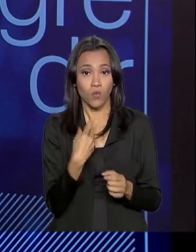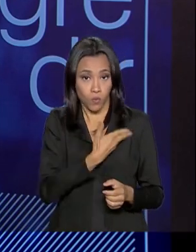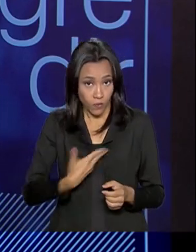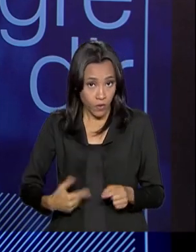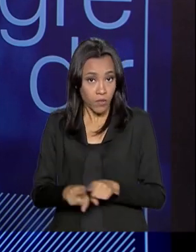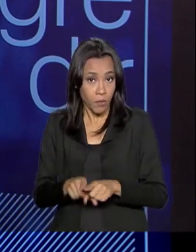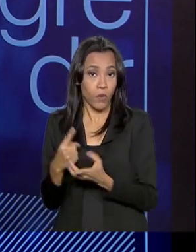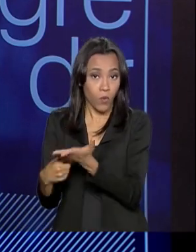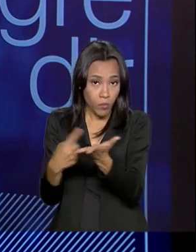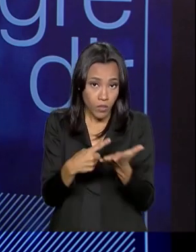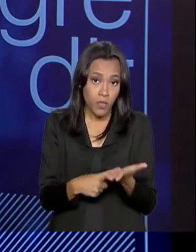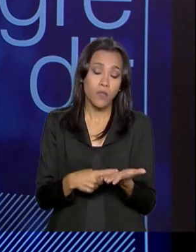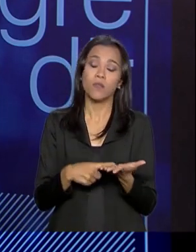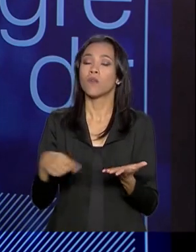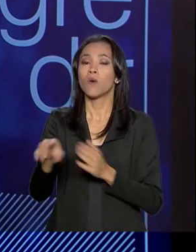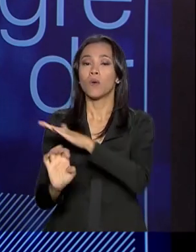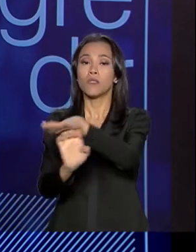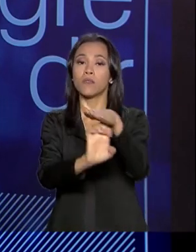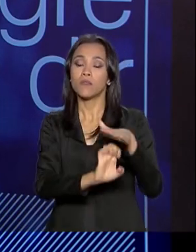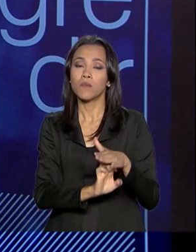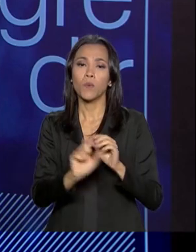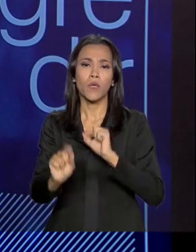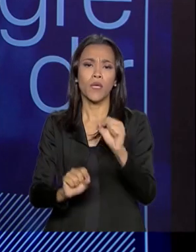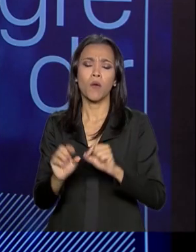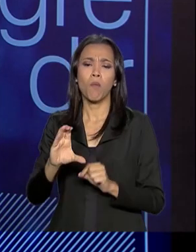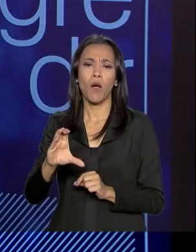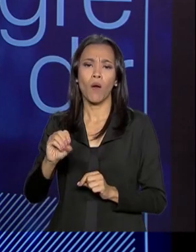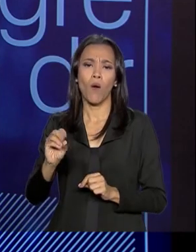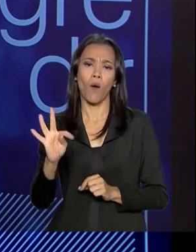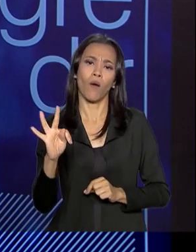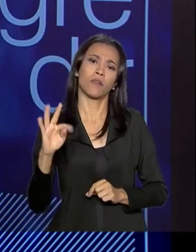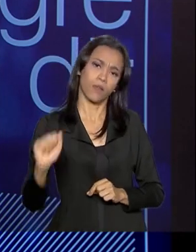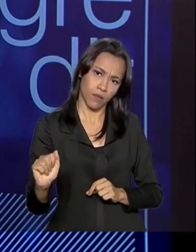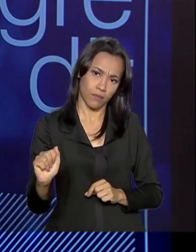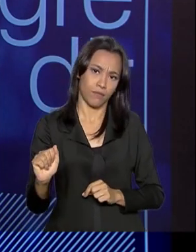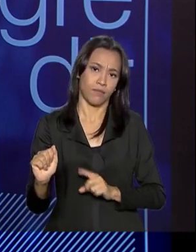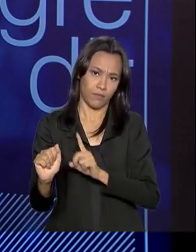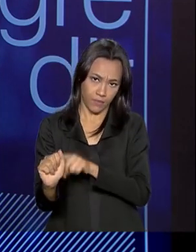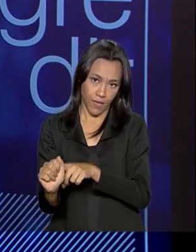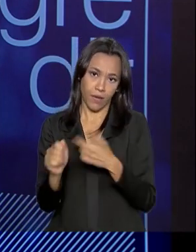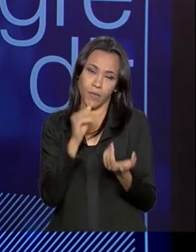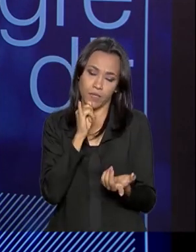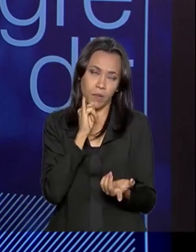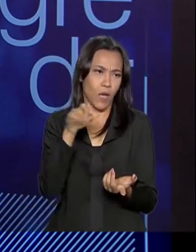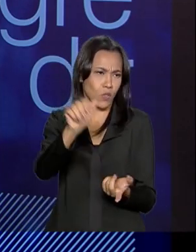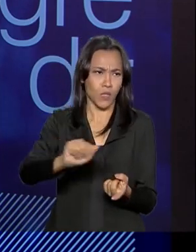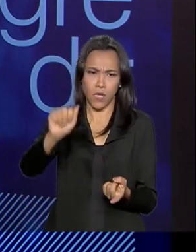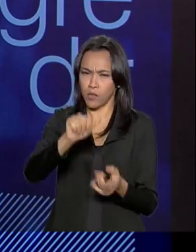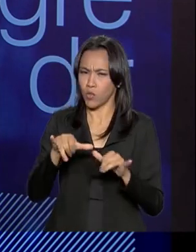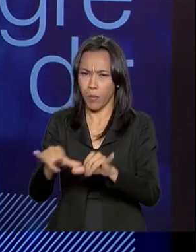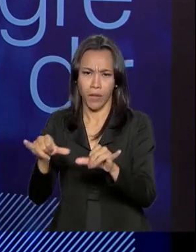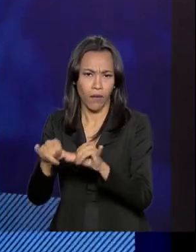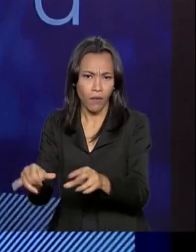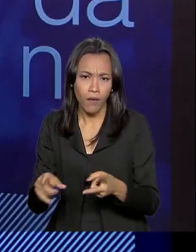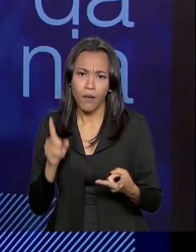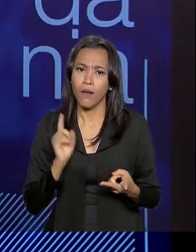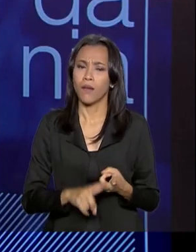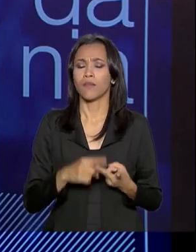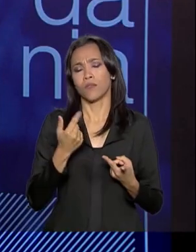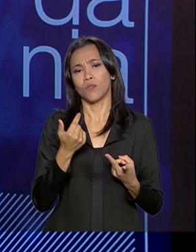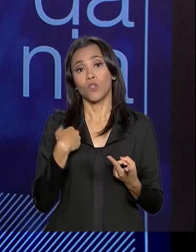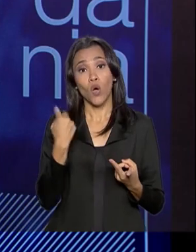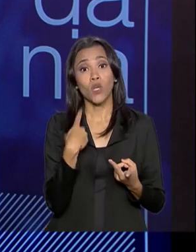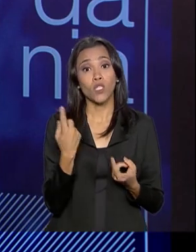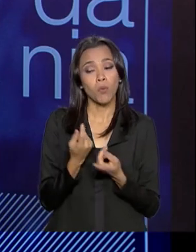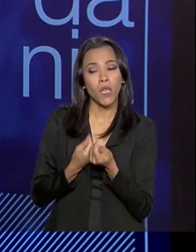ser empregos simples, mas uma cota de empregos em cada empresa, a Associação Brasileira de Supermercados, do Comércio Varejista. Nós estamos